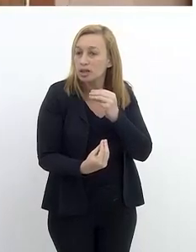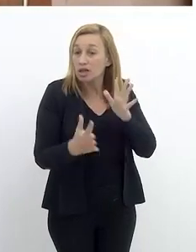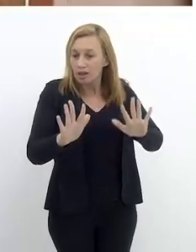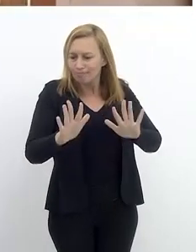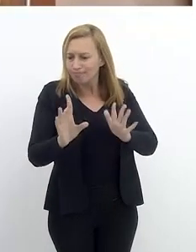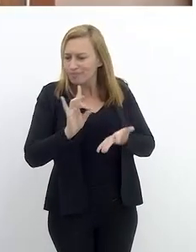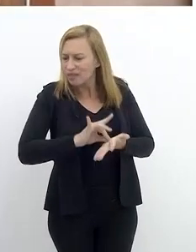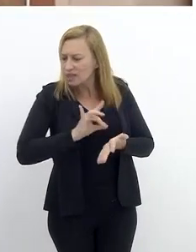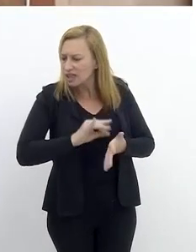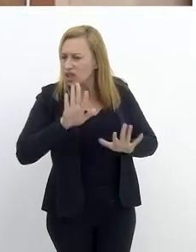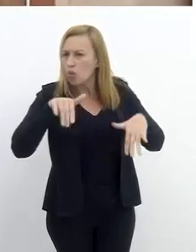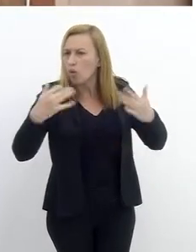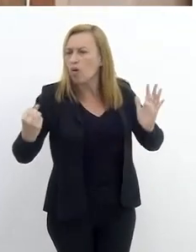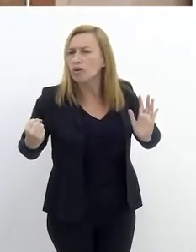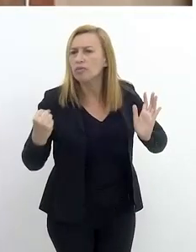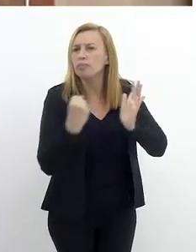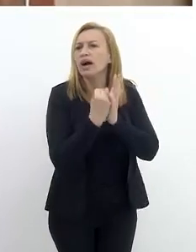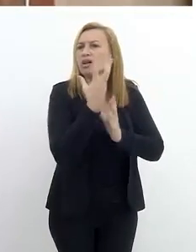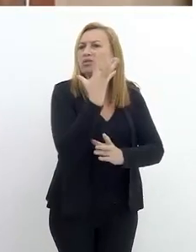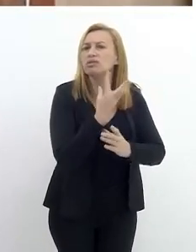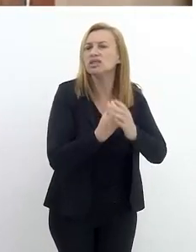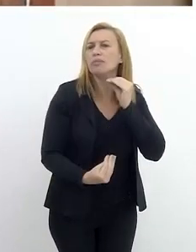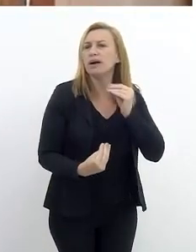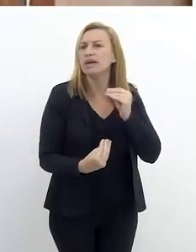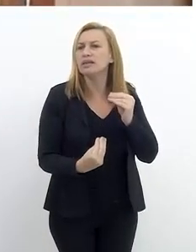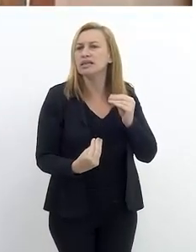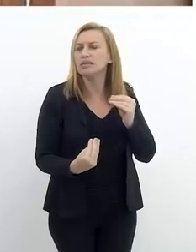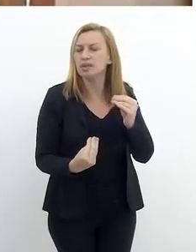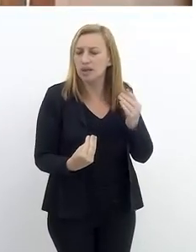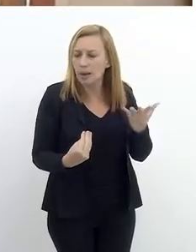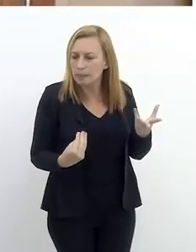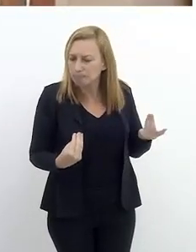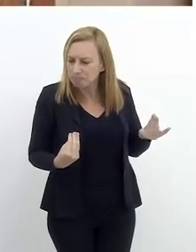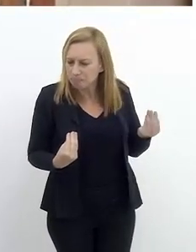Na verdade, qual o impacto que esse desaparecimento